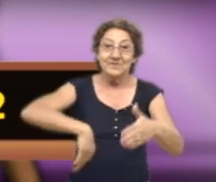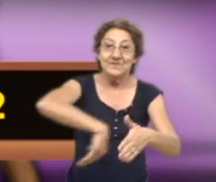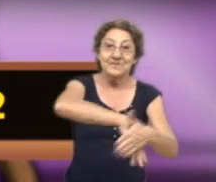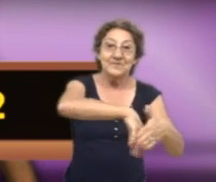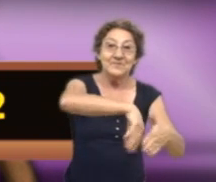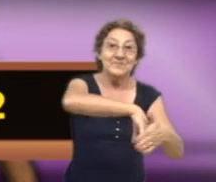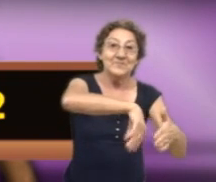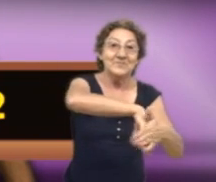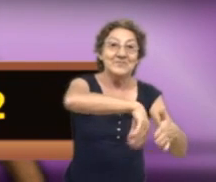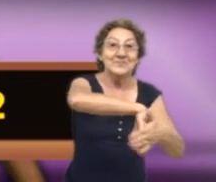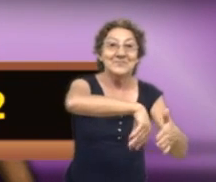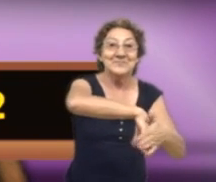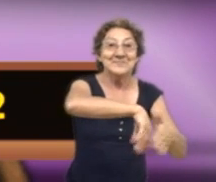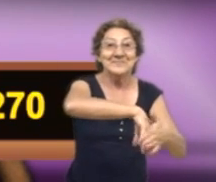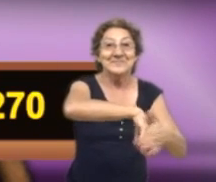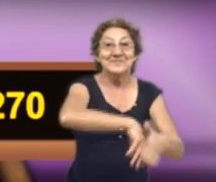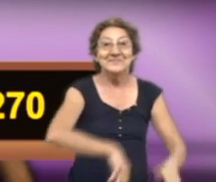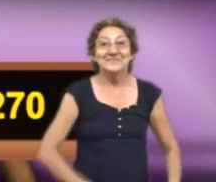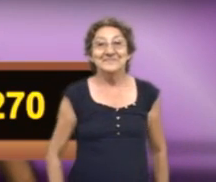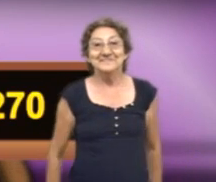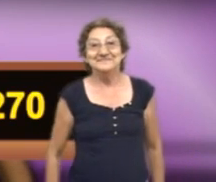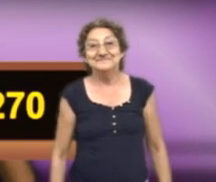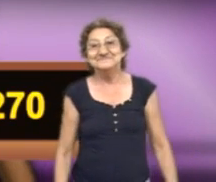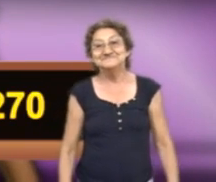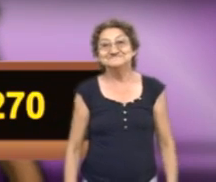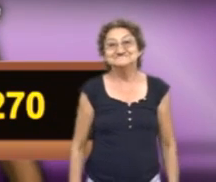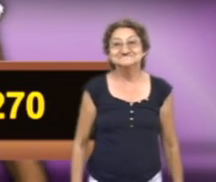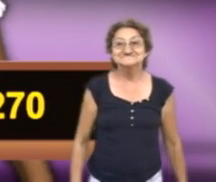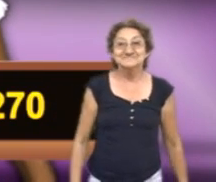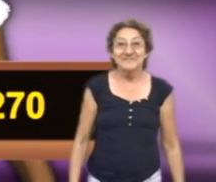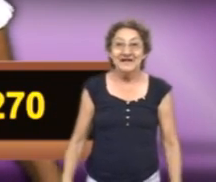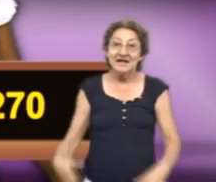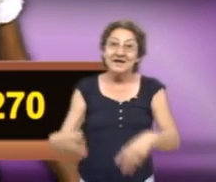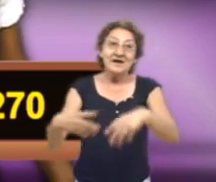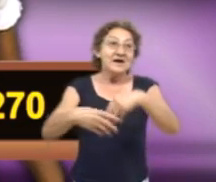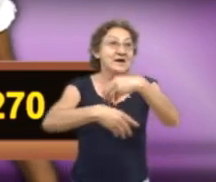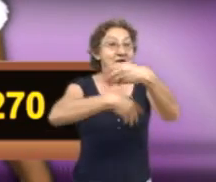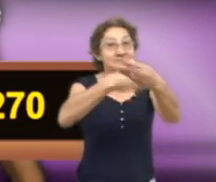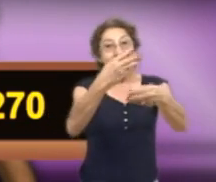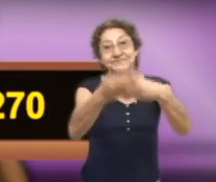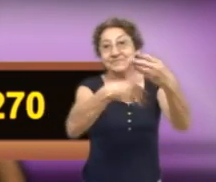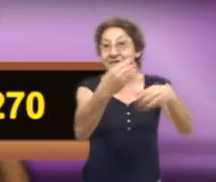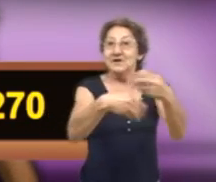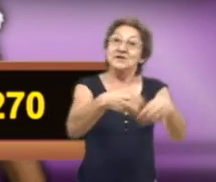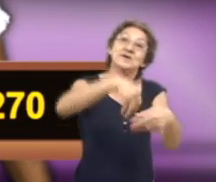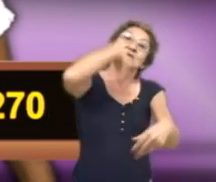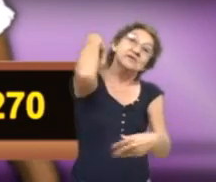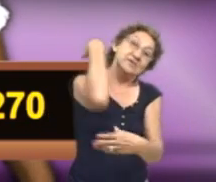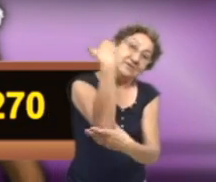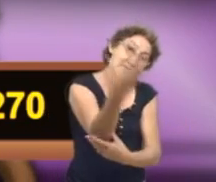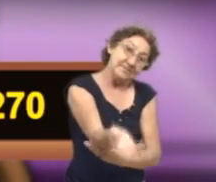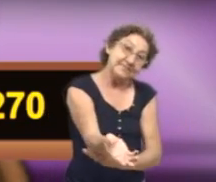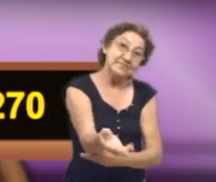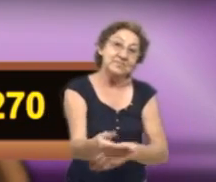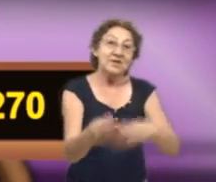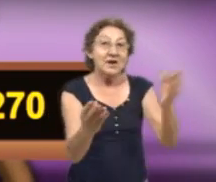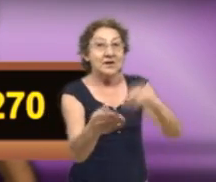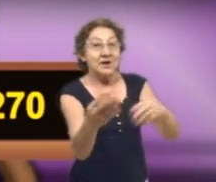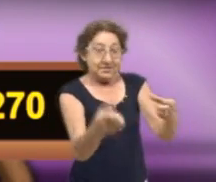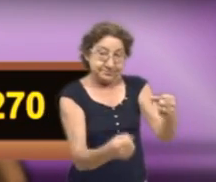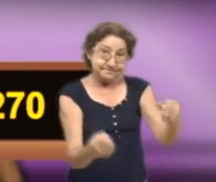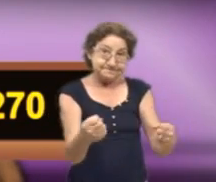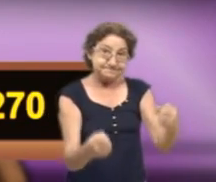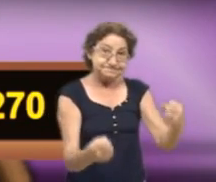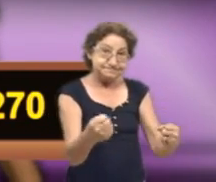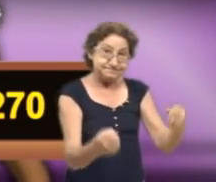-2270. Esse é o meu número. Eu peço que vocês votem em mim no dia 15